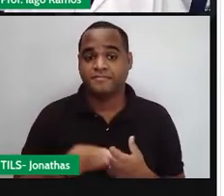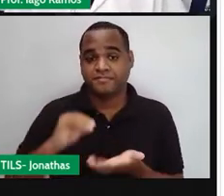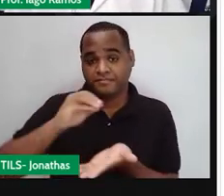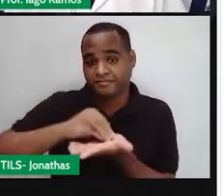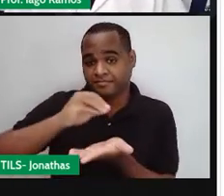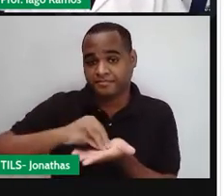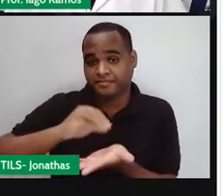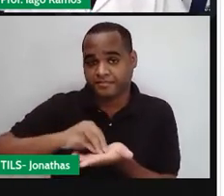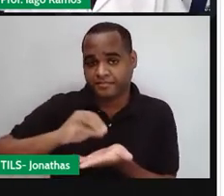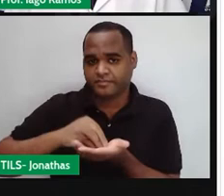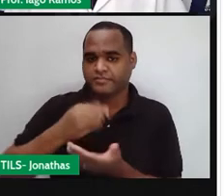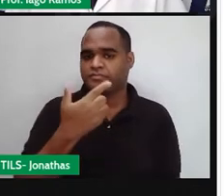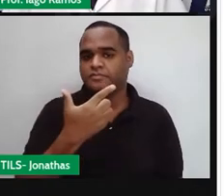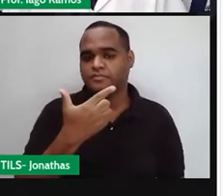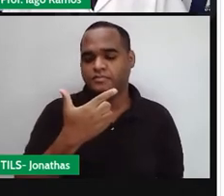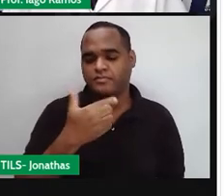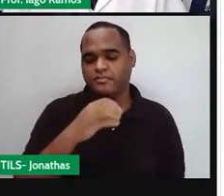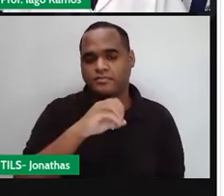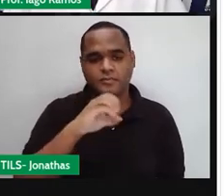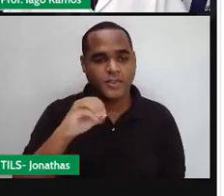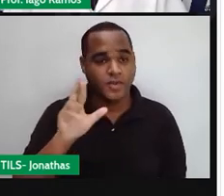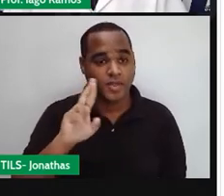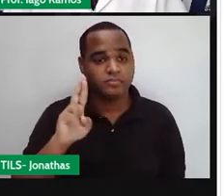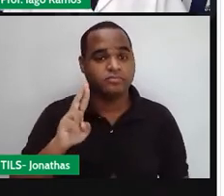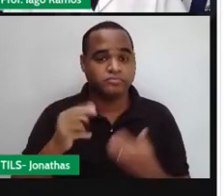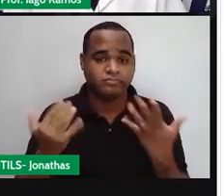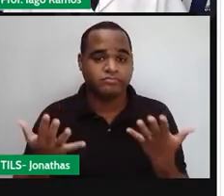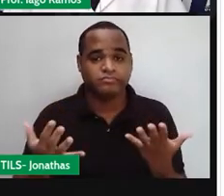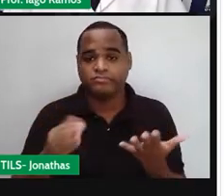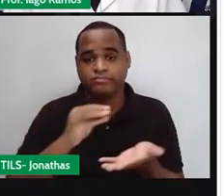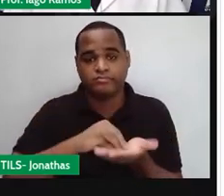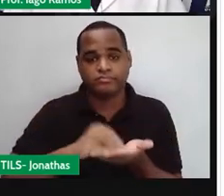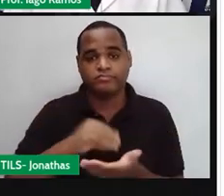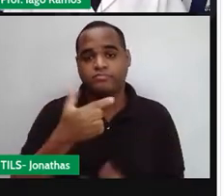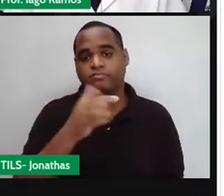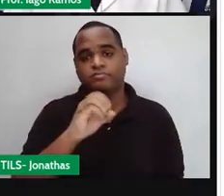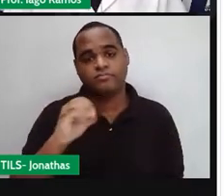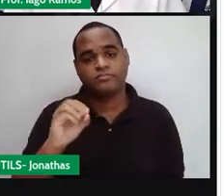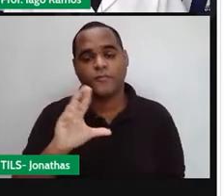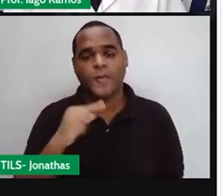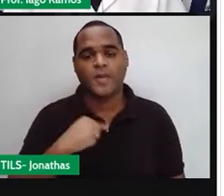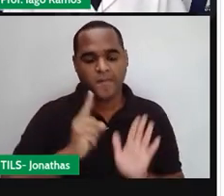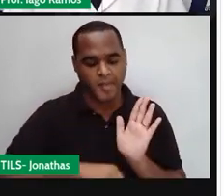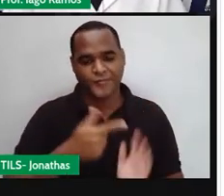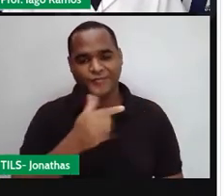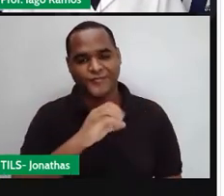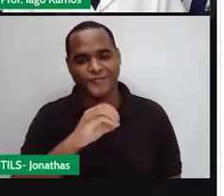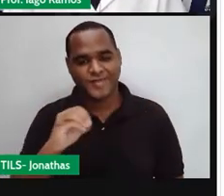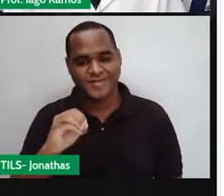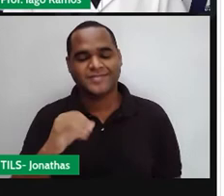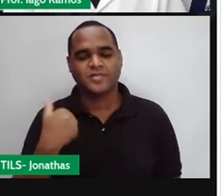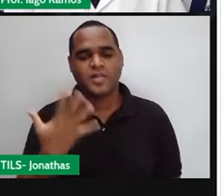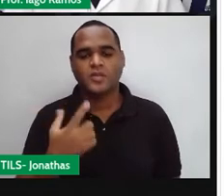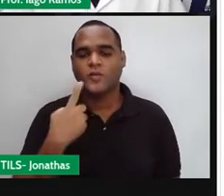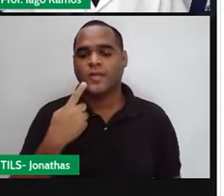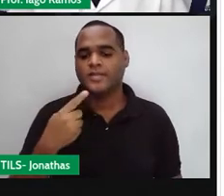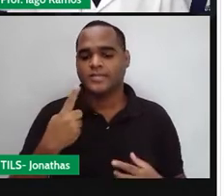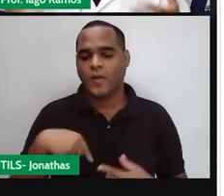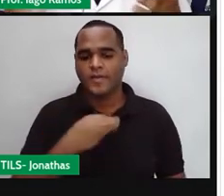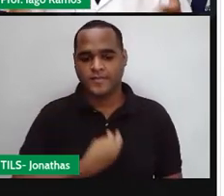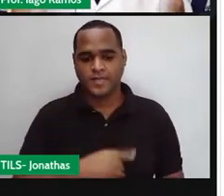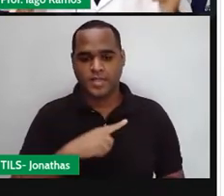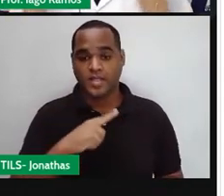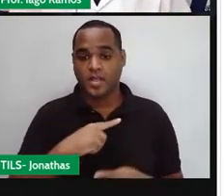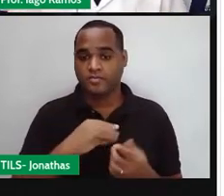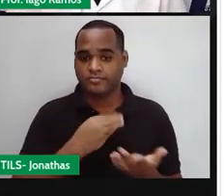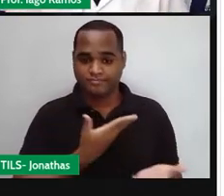devendo R$200,00. Ó, está aqui, menos R$200,00. Eu estou devendo, ao